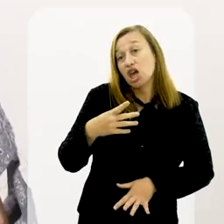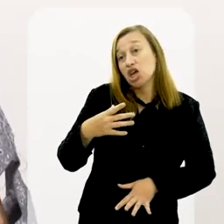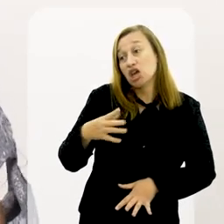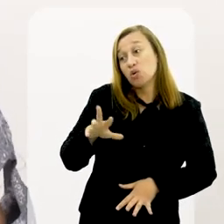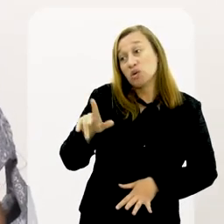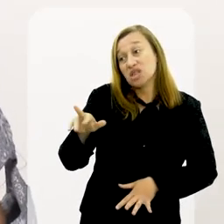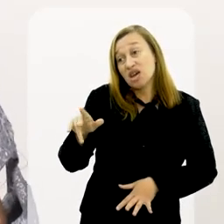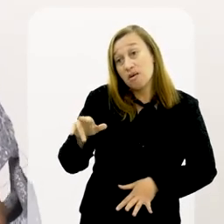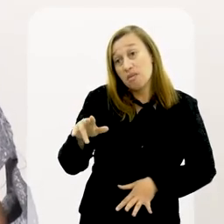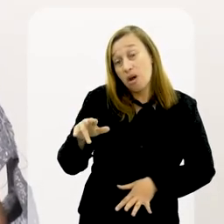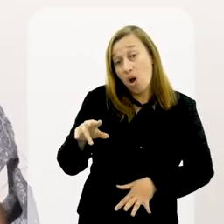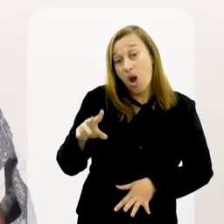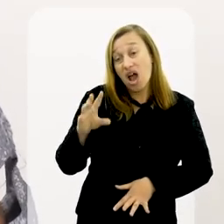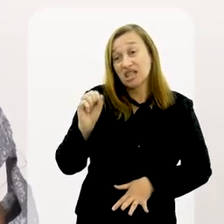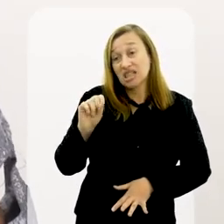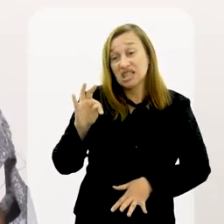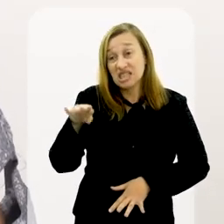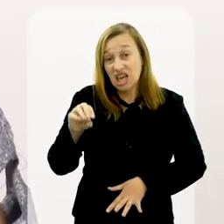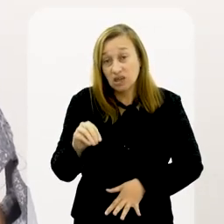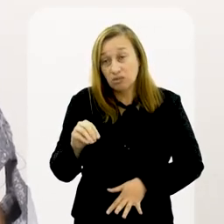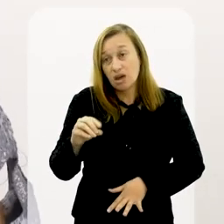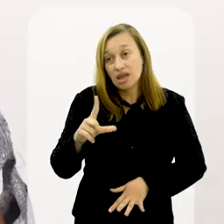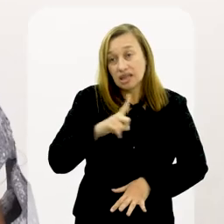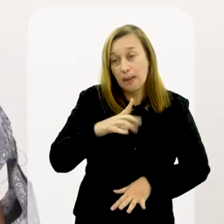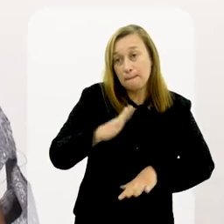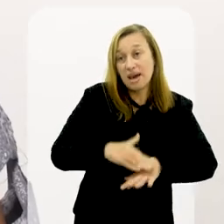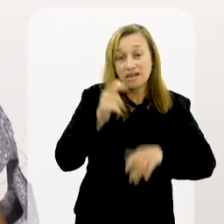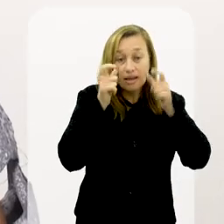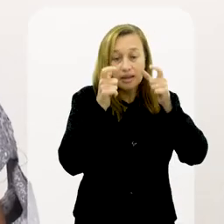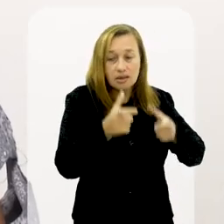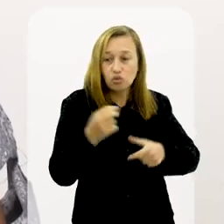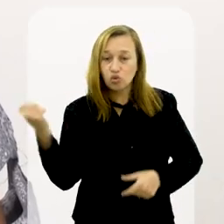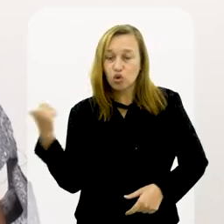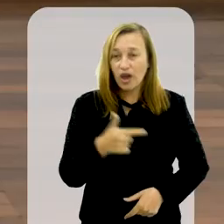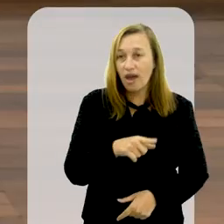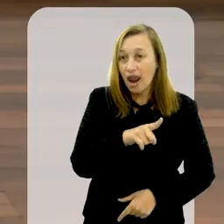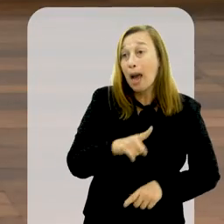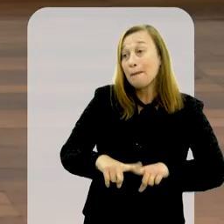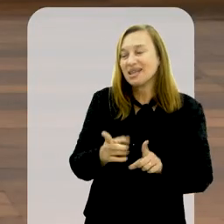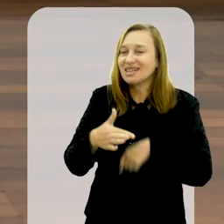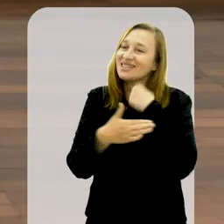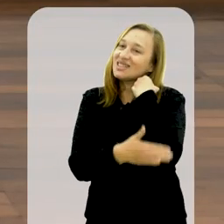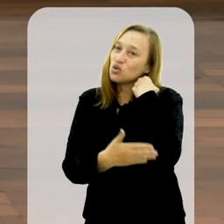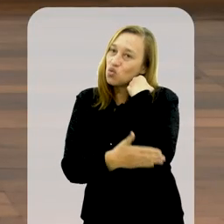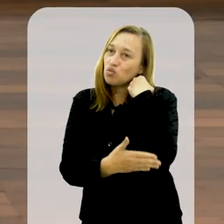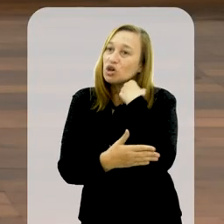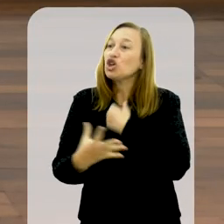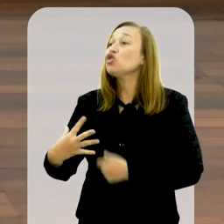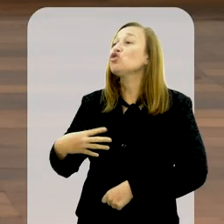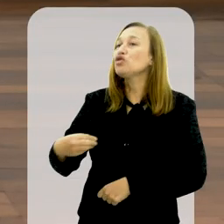entendo, é ciúme. Mas são amores diferentes. E os filhos de santo não dizem que ela tem mais amor, não?